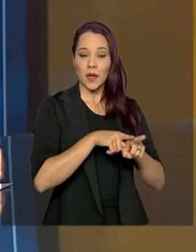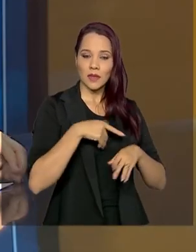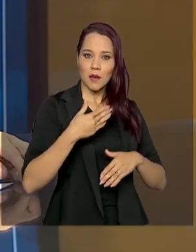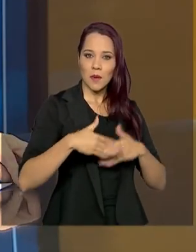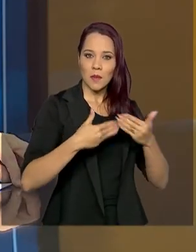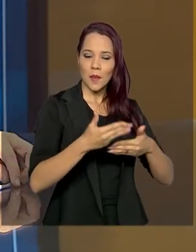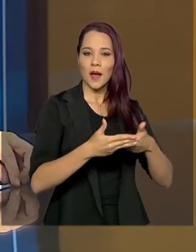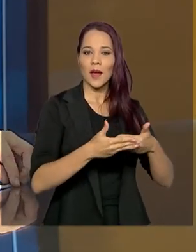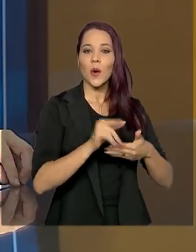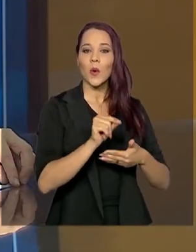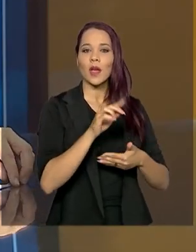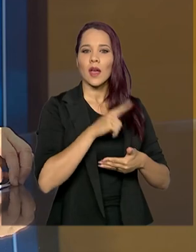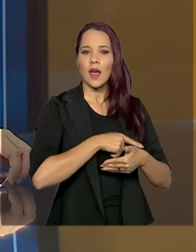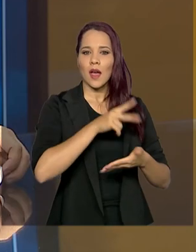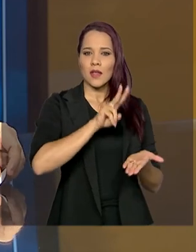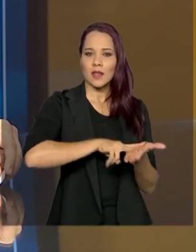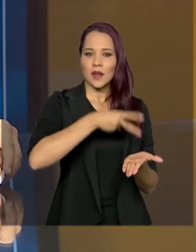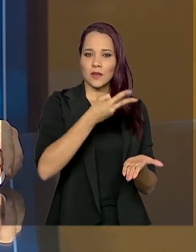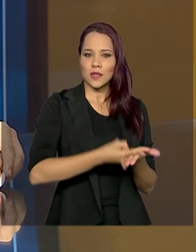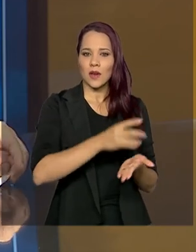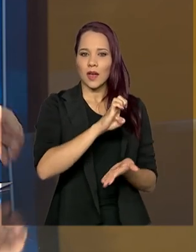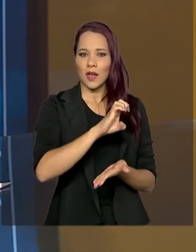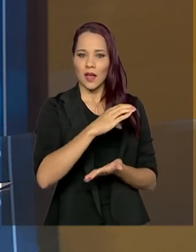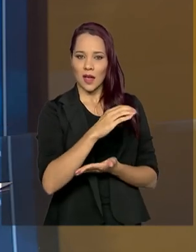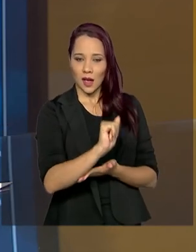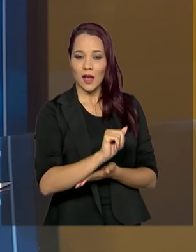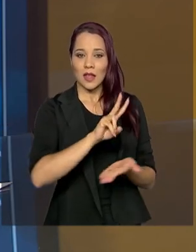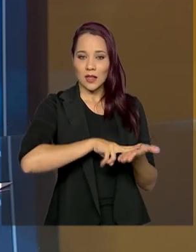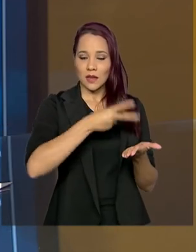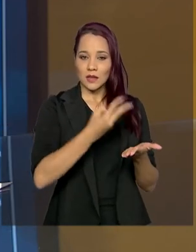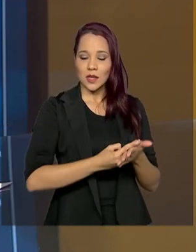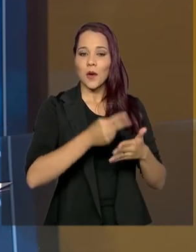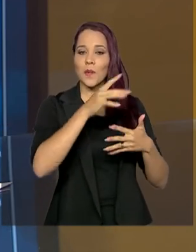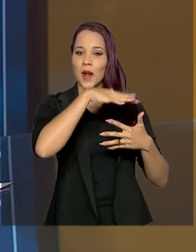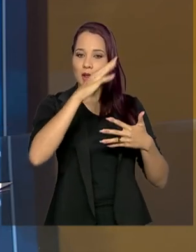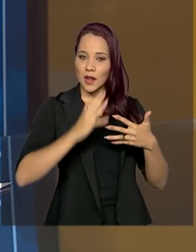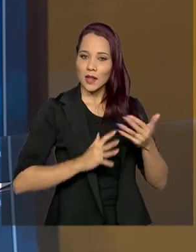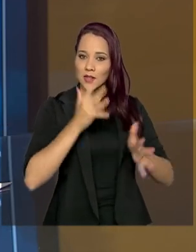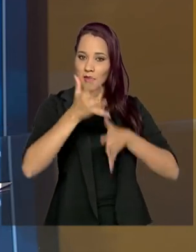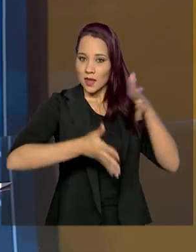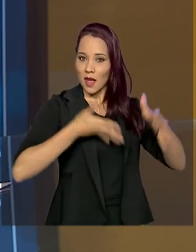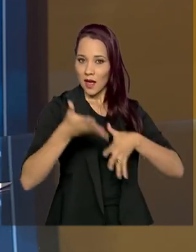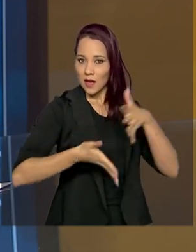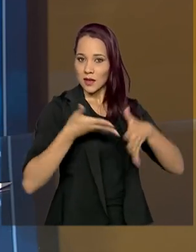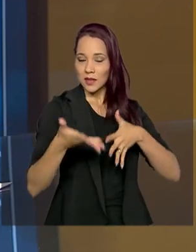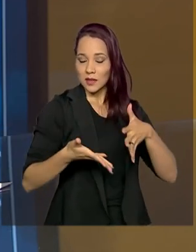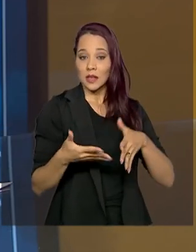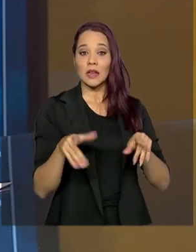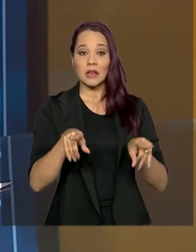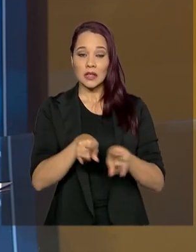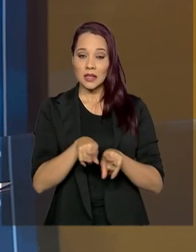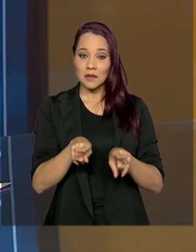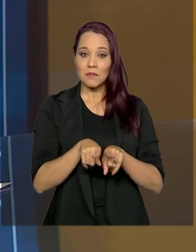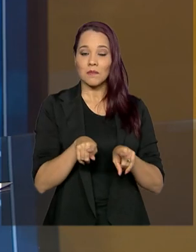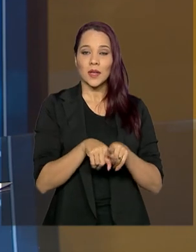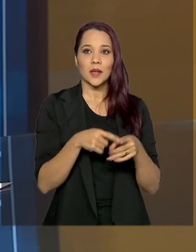também é a tradução do ECA para a linguagem de sinais e também para a língua